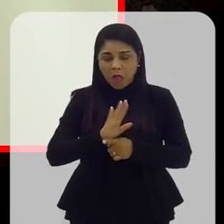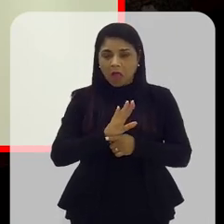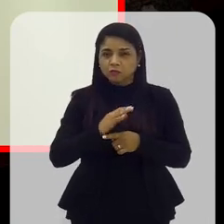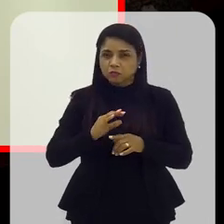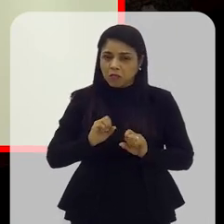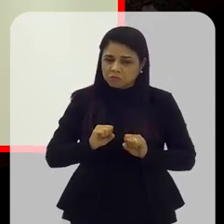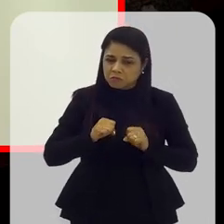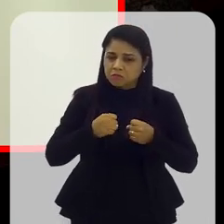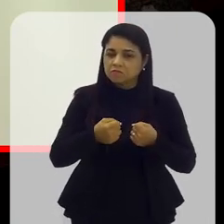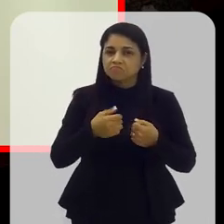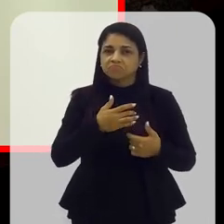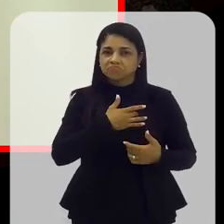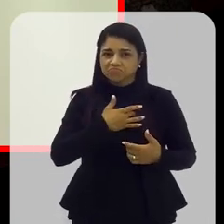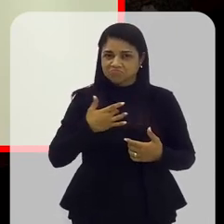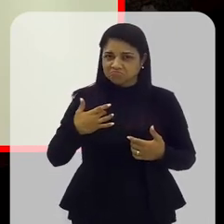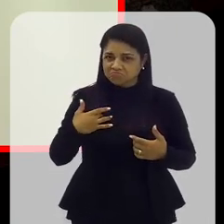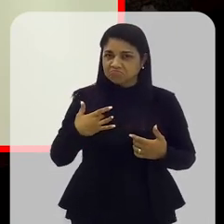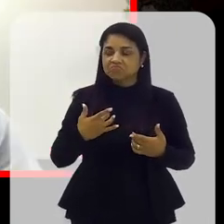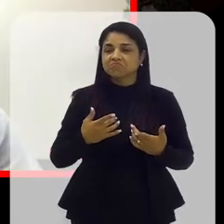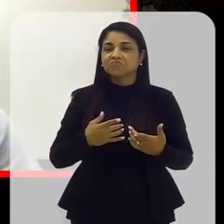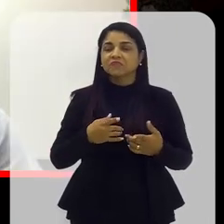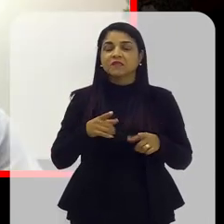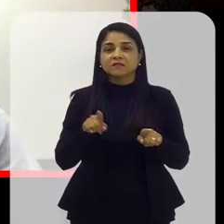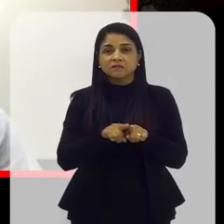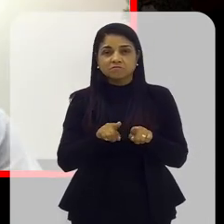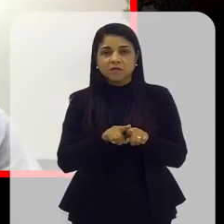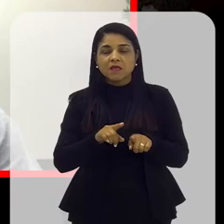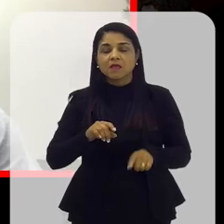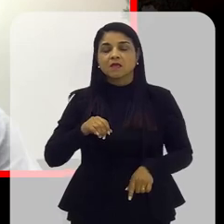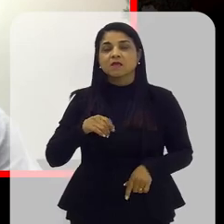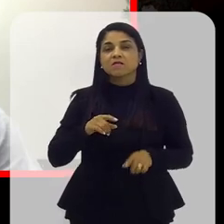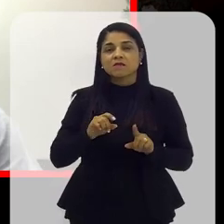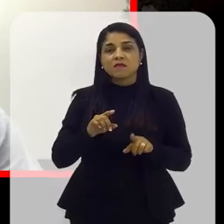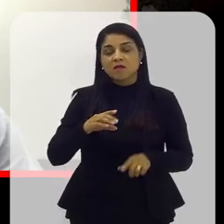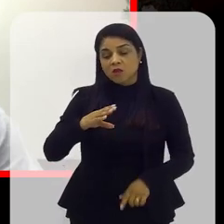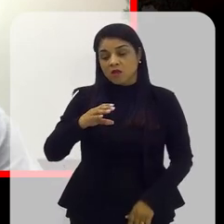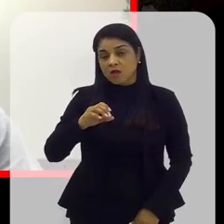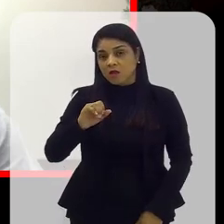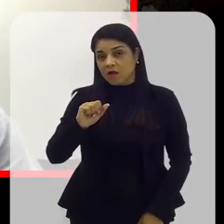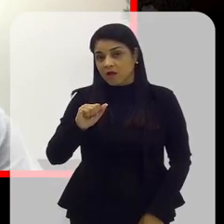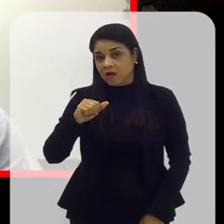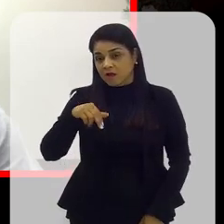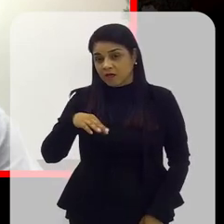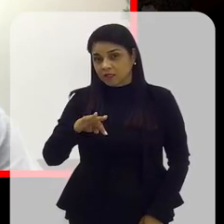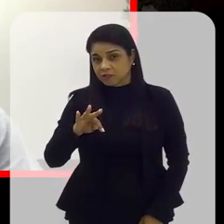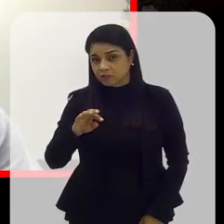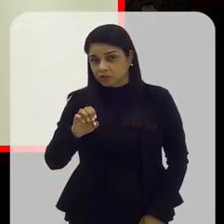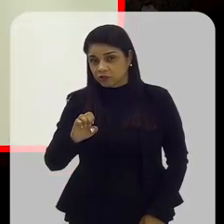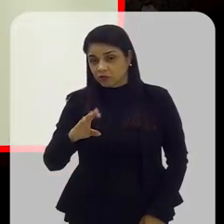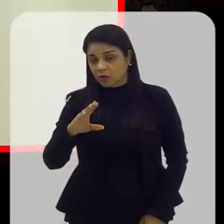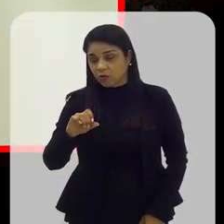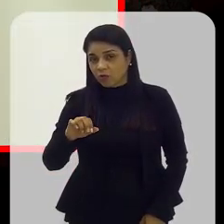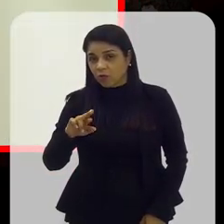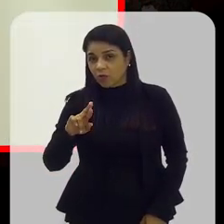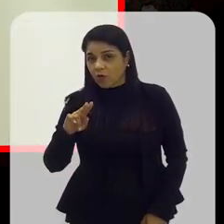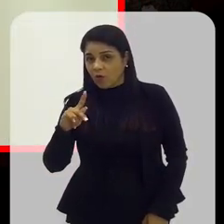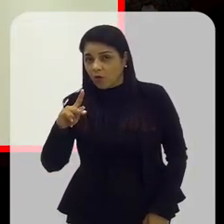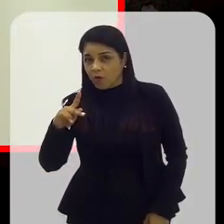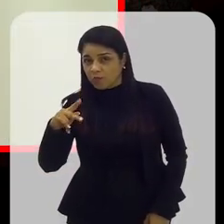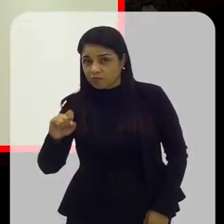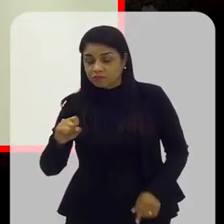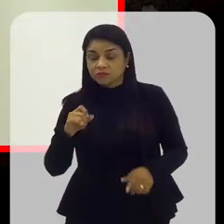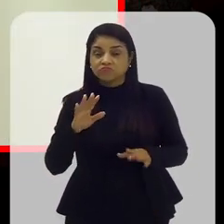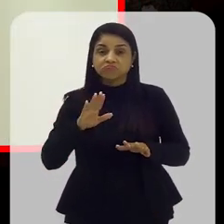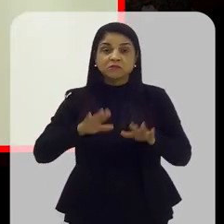esse bebê e ainda fornece as armas, como são os anticorpos e as imunoglobulinas que são produzidas de acordo com a